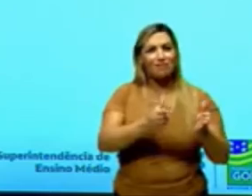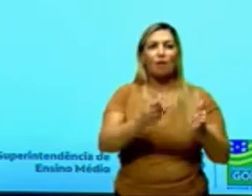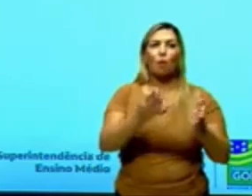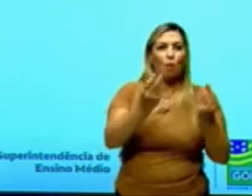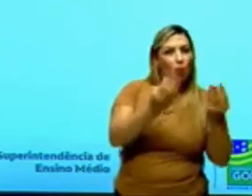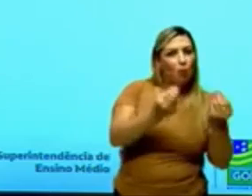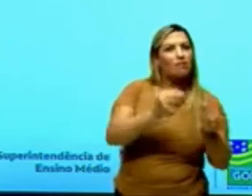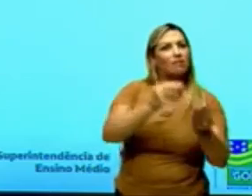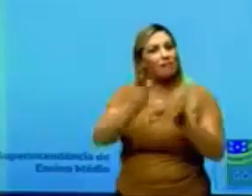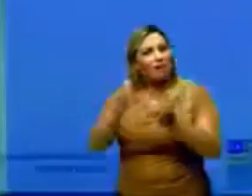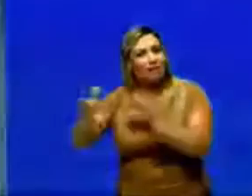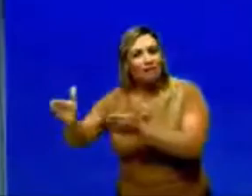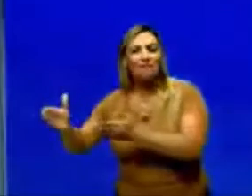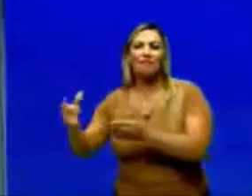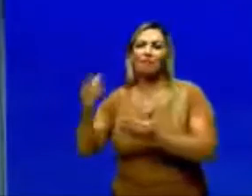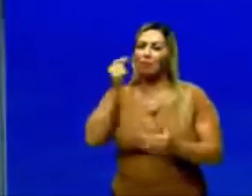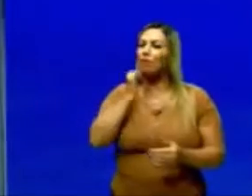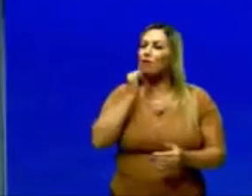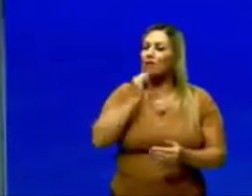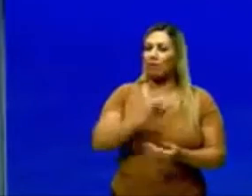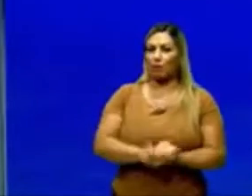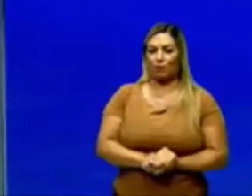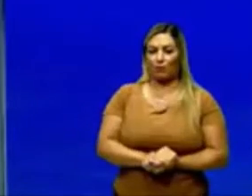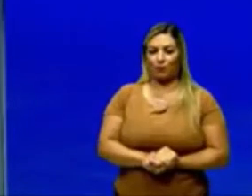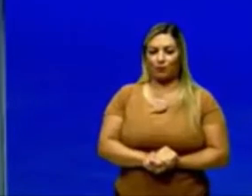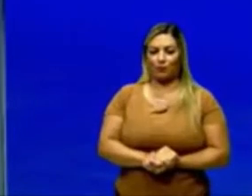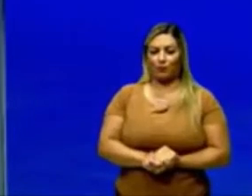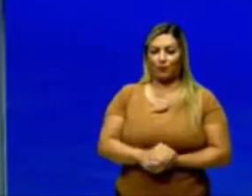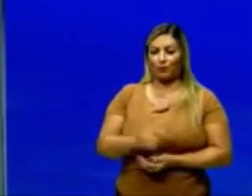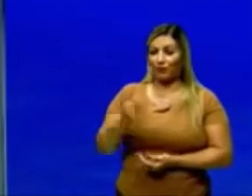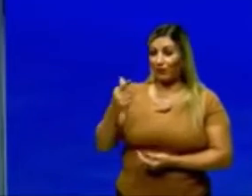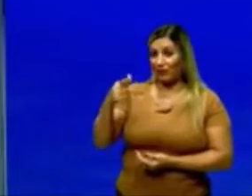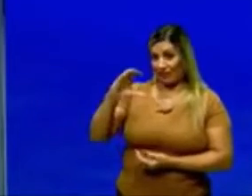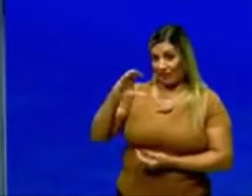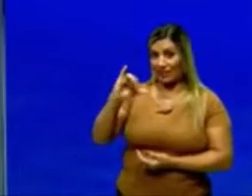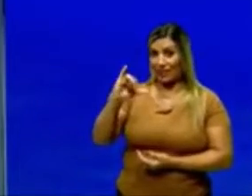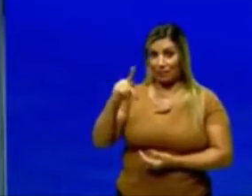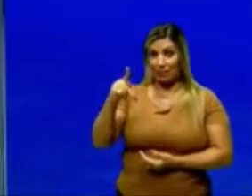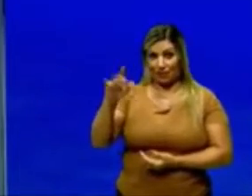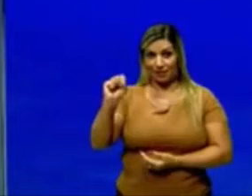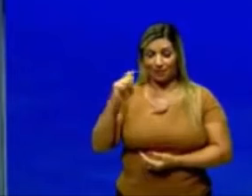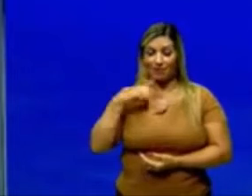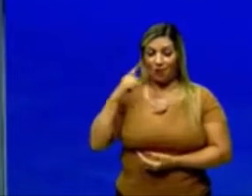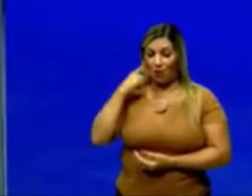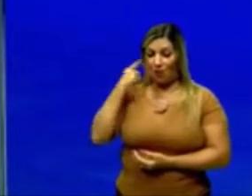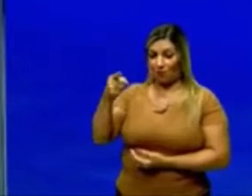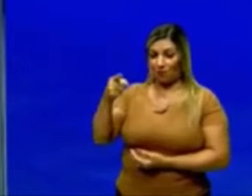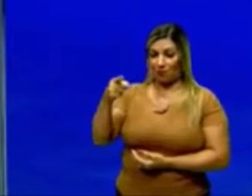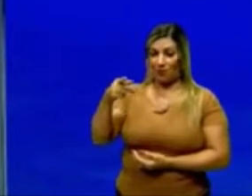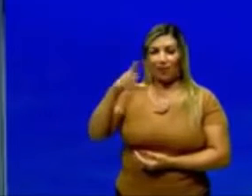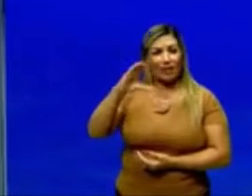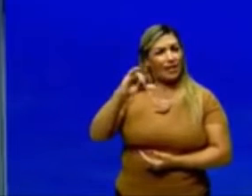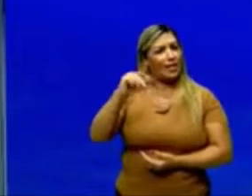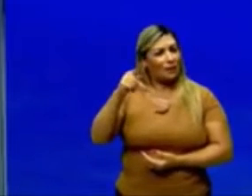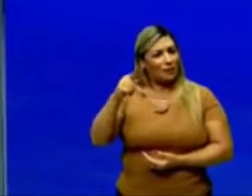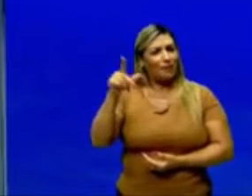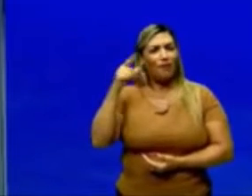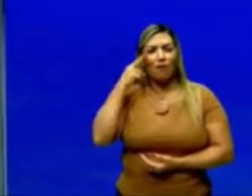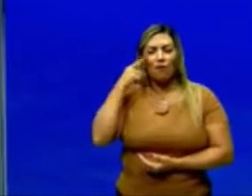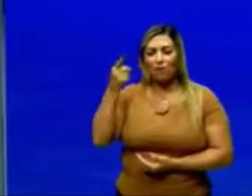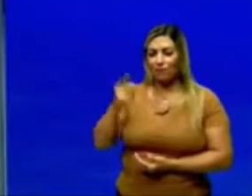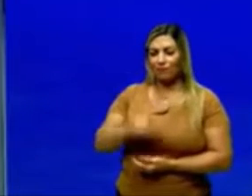por exemplo, se eu pegar, por exemplo, esses clipes. Imagine que cada um desse clipe, né, seja